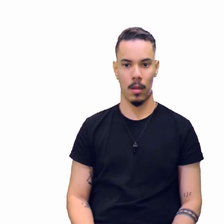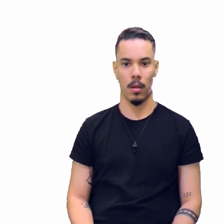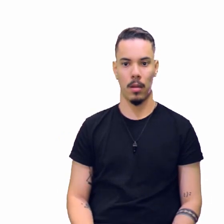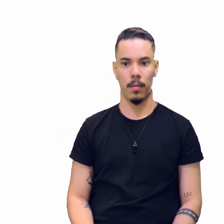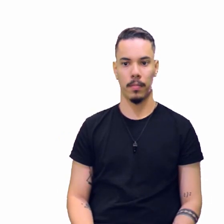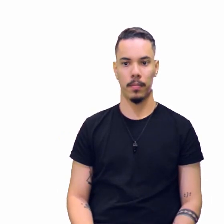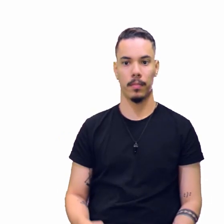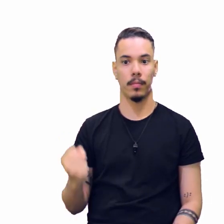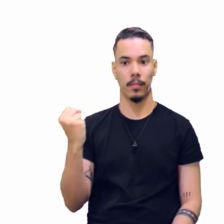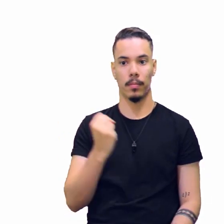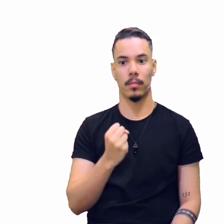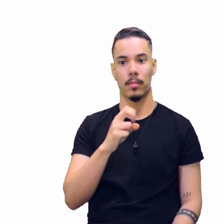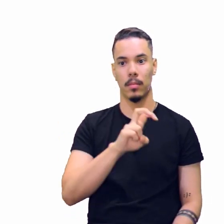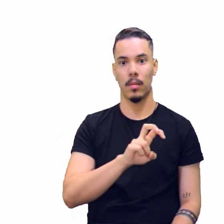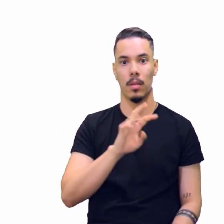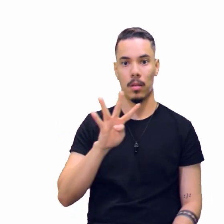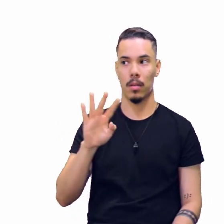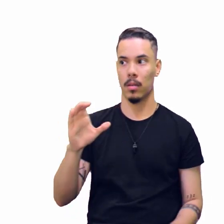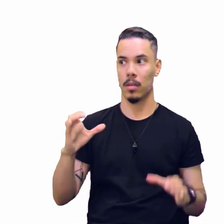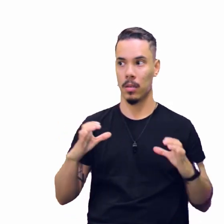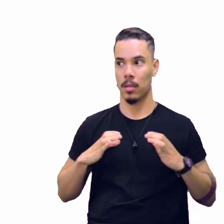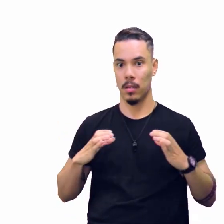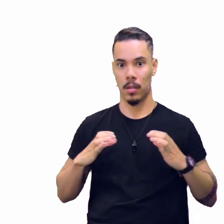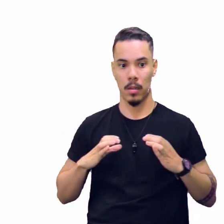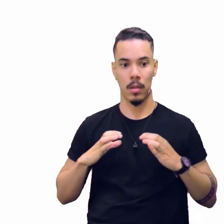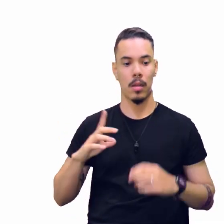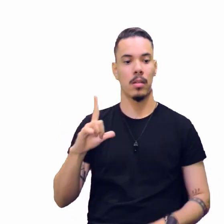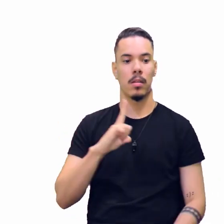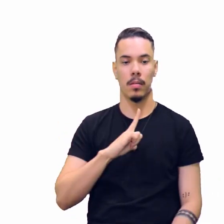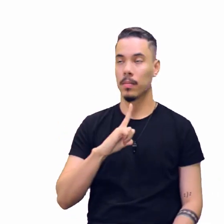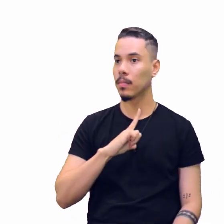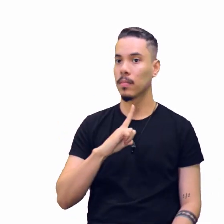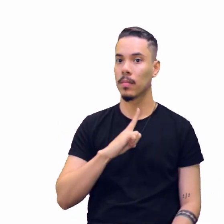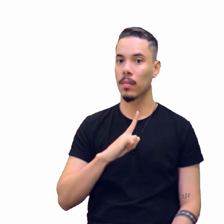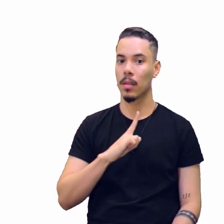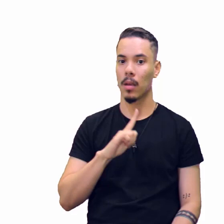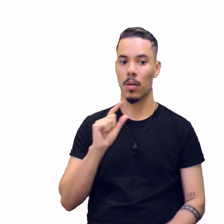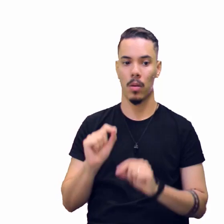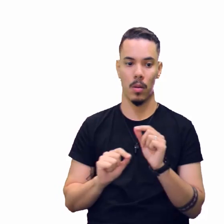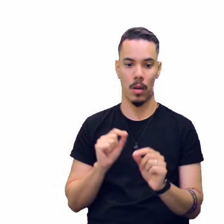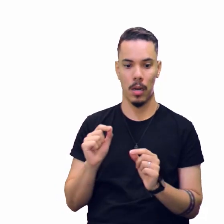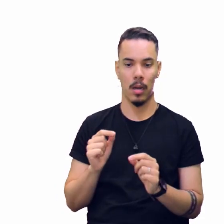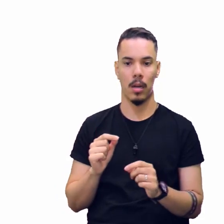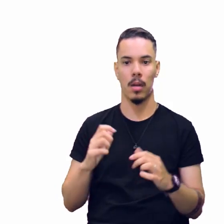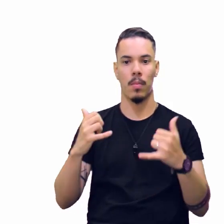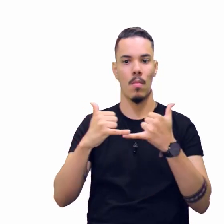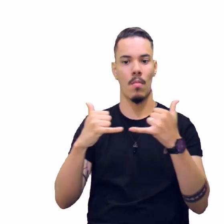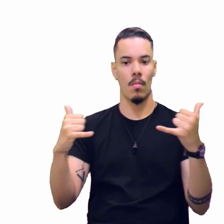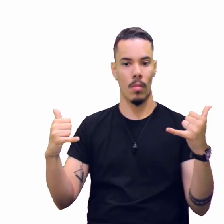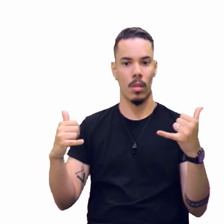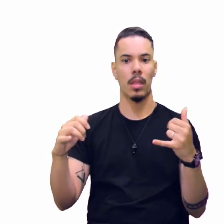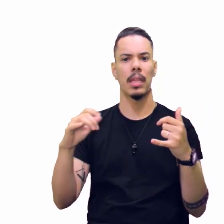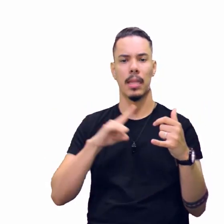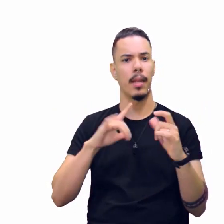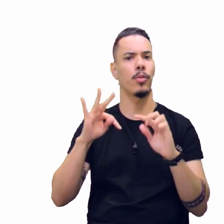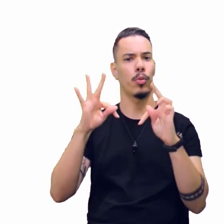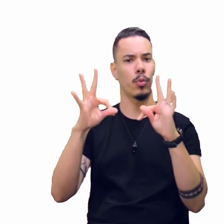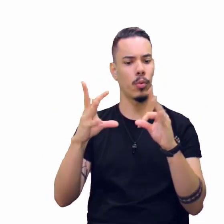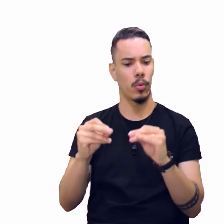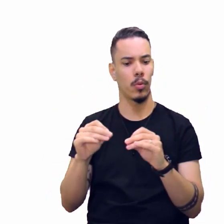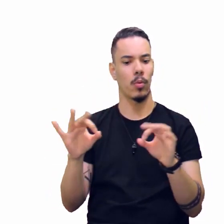reside em 54 cidades. E lá você tem a linha, a parte, a sessão,